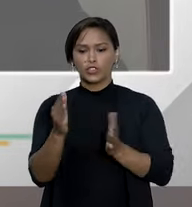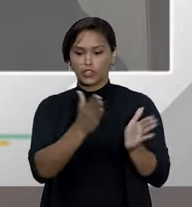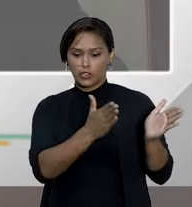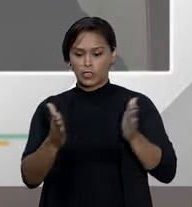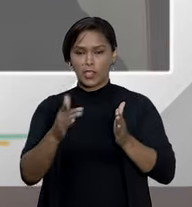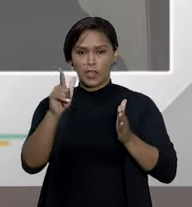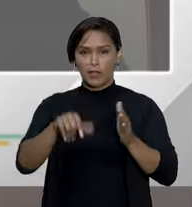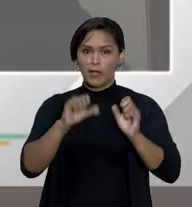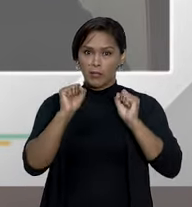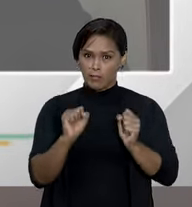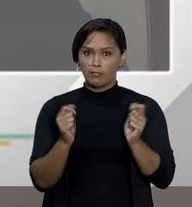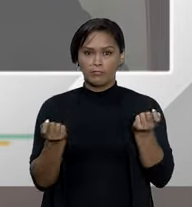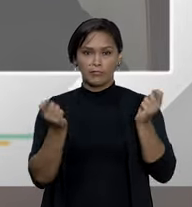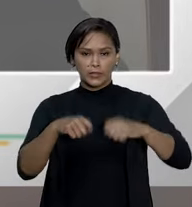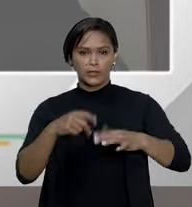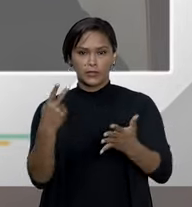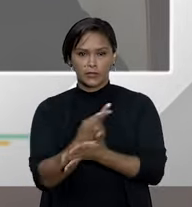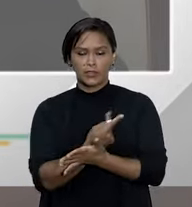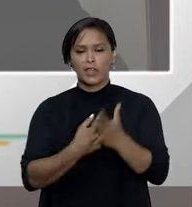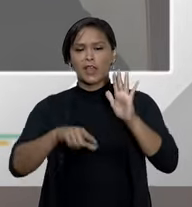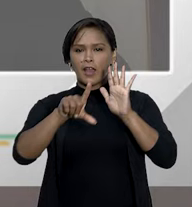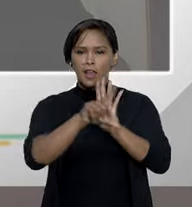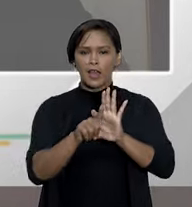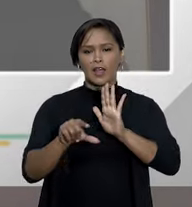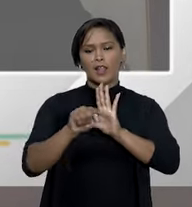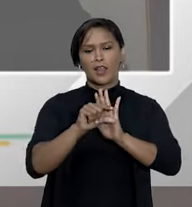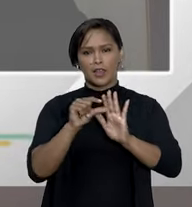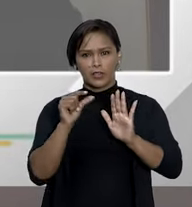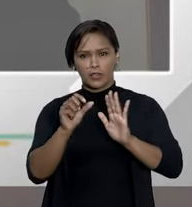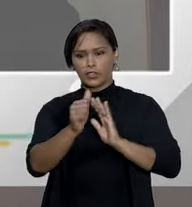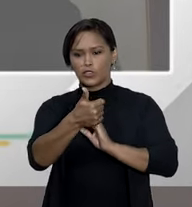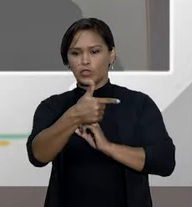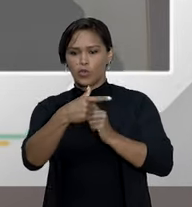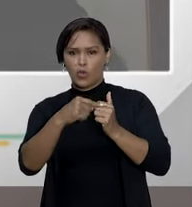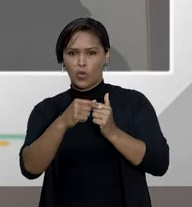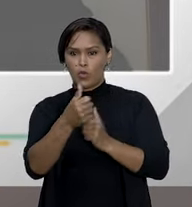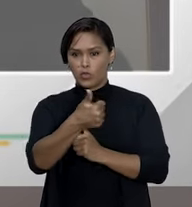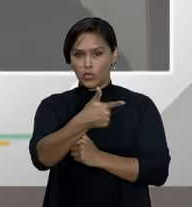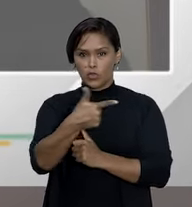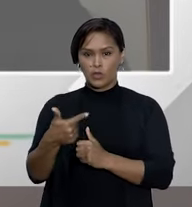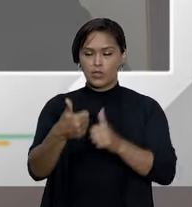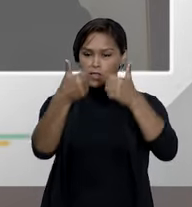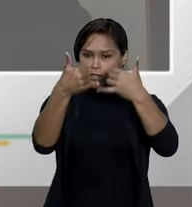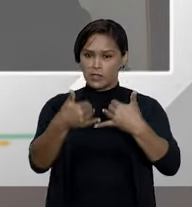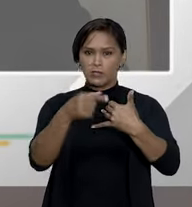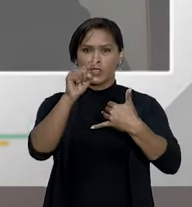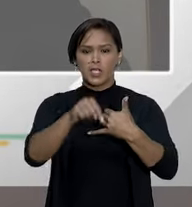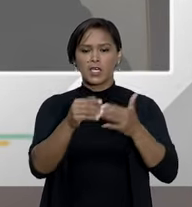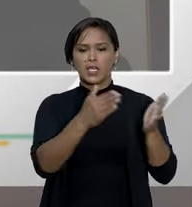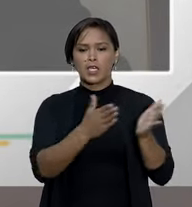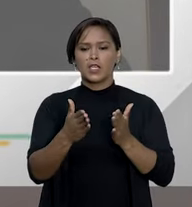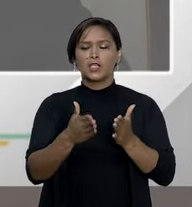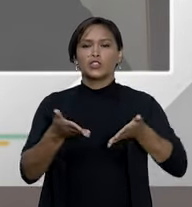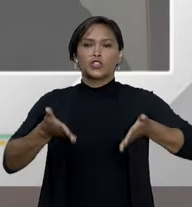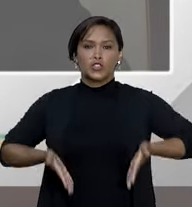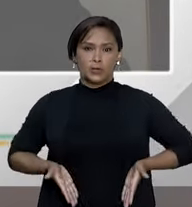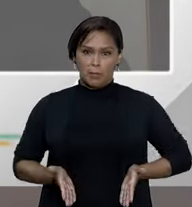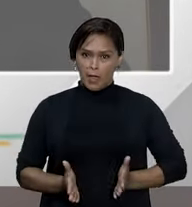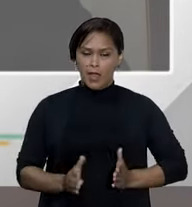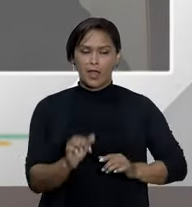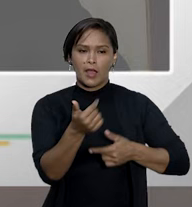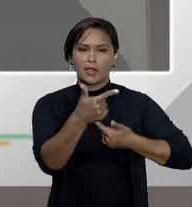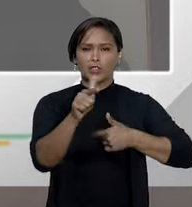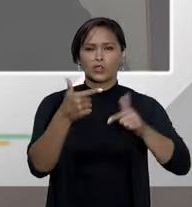é possível, né? A própria lei, no artigo 12, traz algumas hipóteses de parto, de